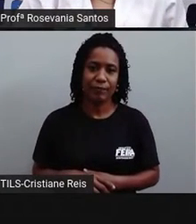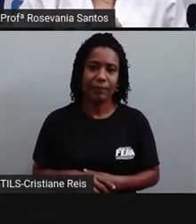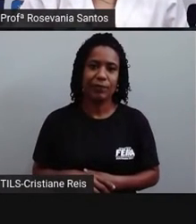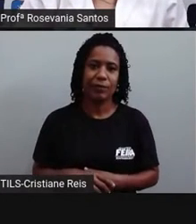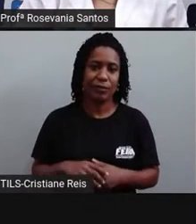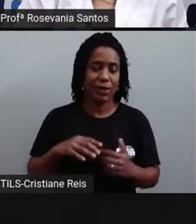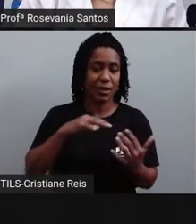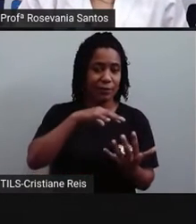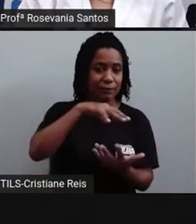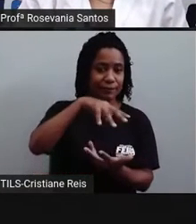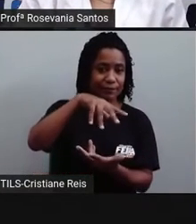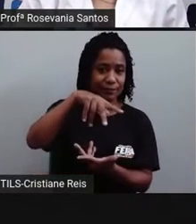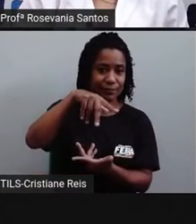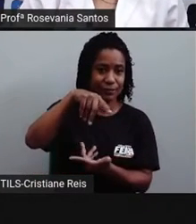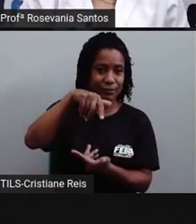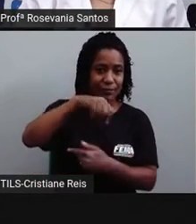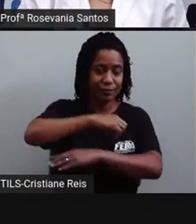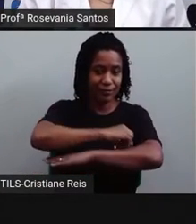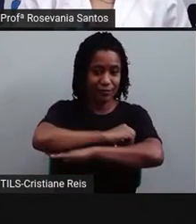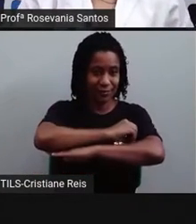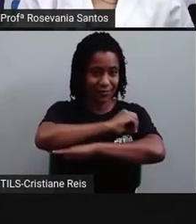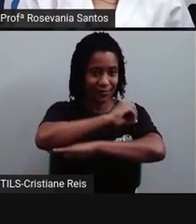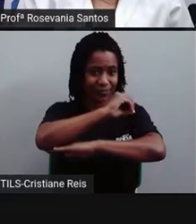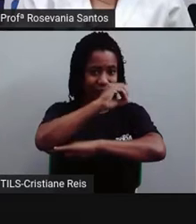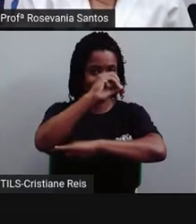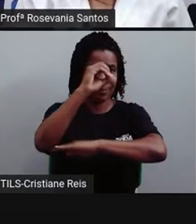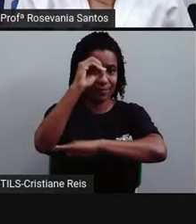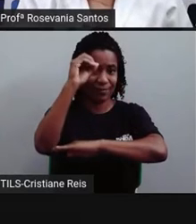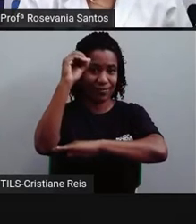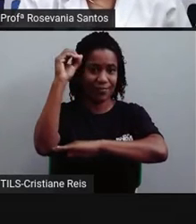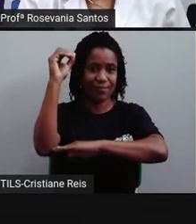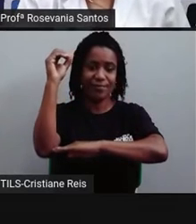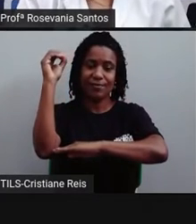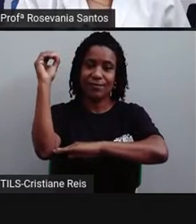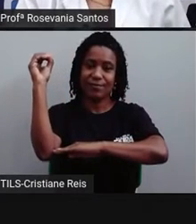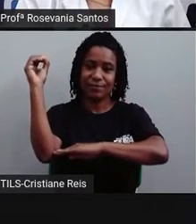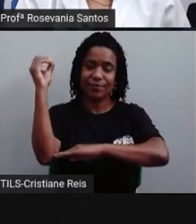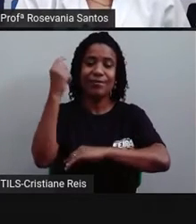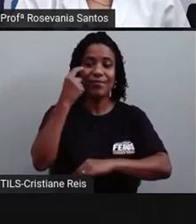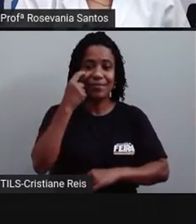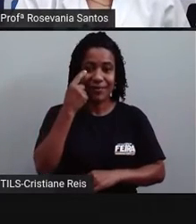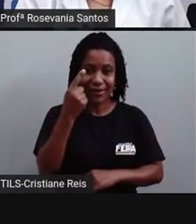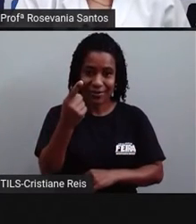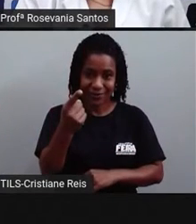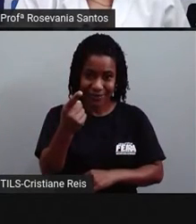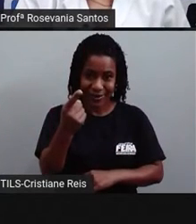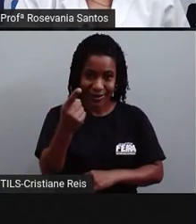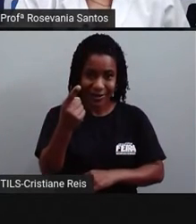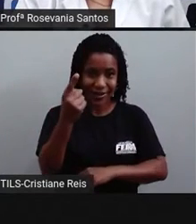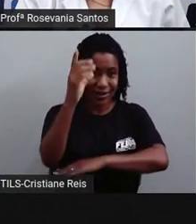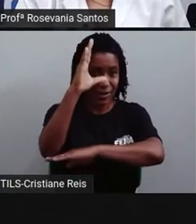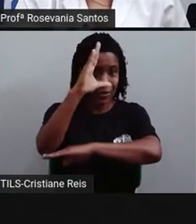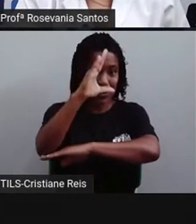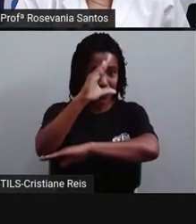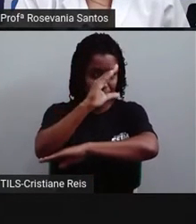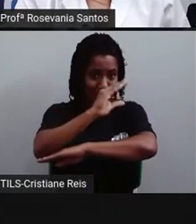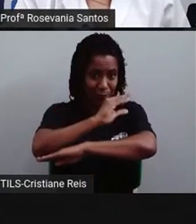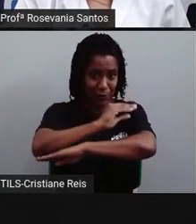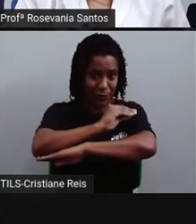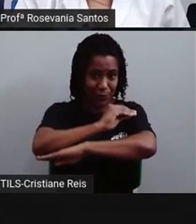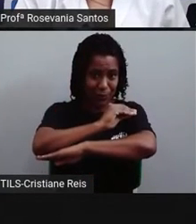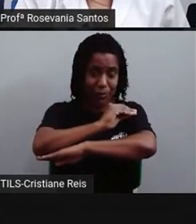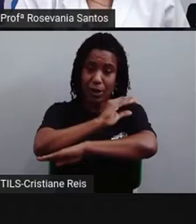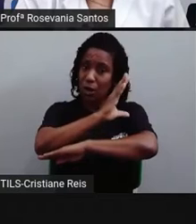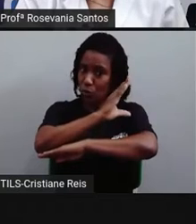movimentando, isso aí é um amanhecer, né? Vocês estão vendo que tem a parte escura, que é considerada ainda o período da noite. E